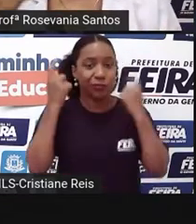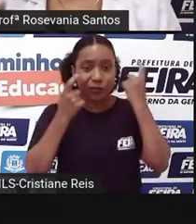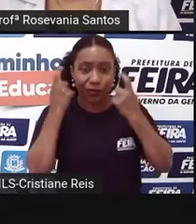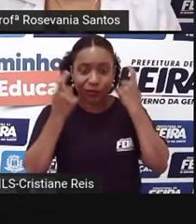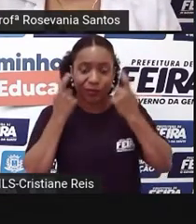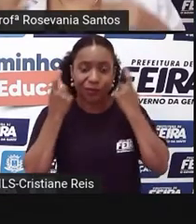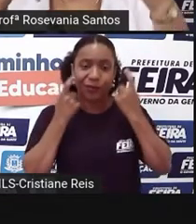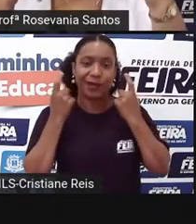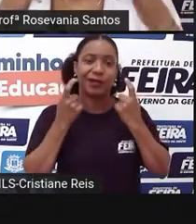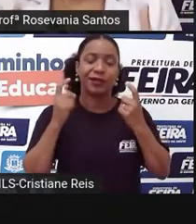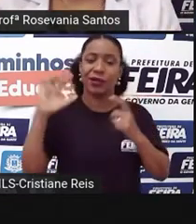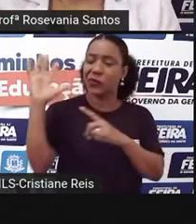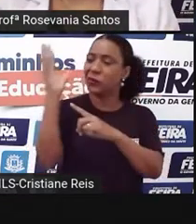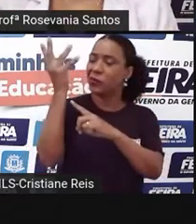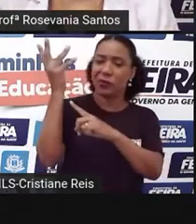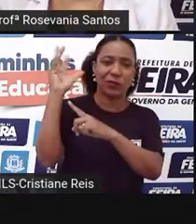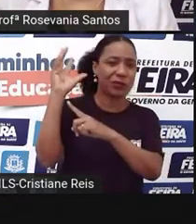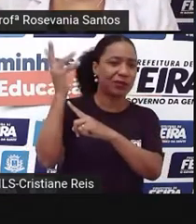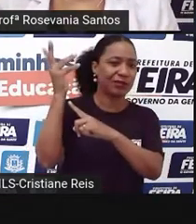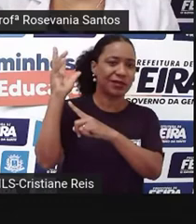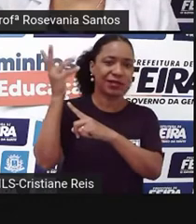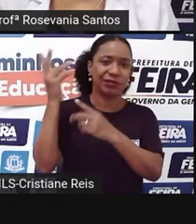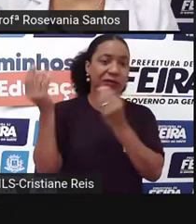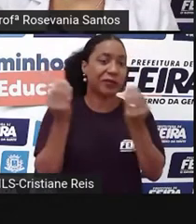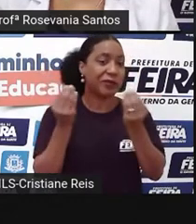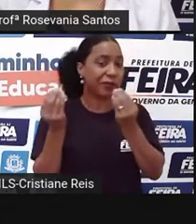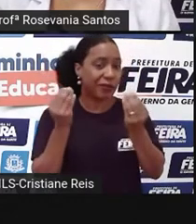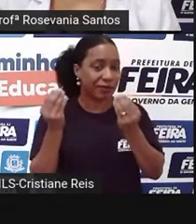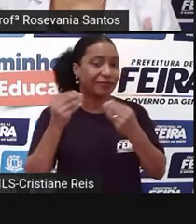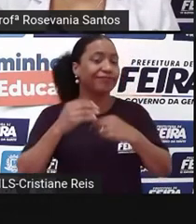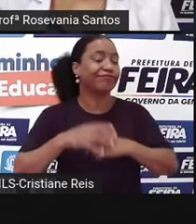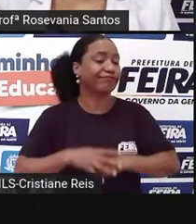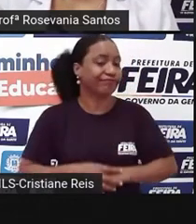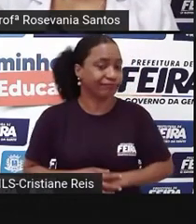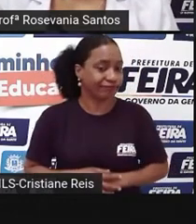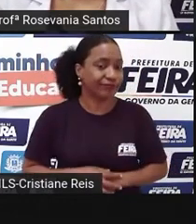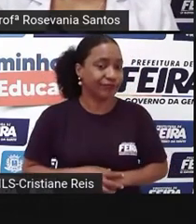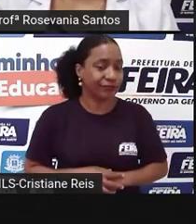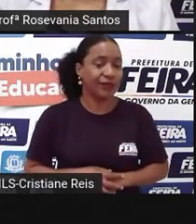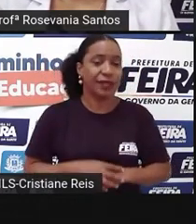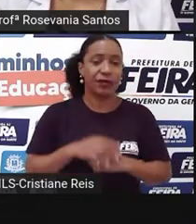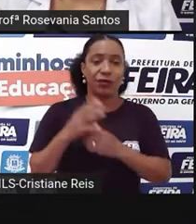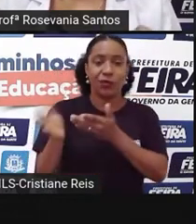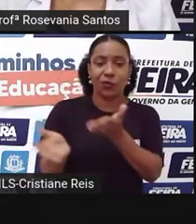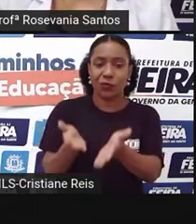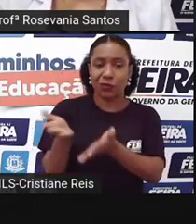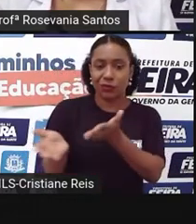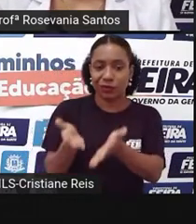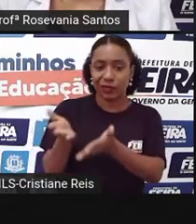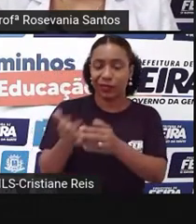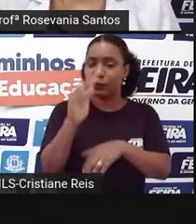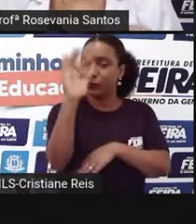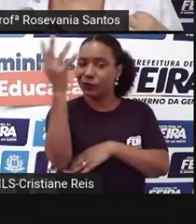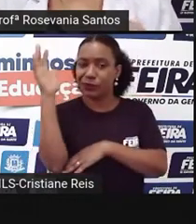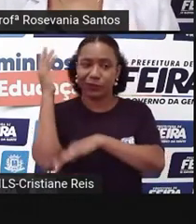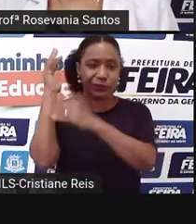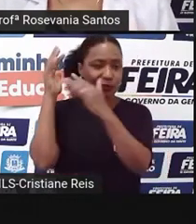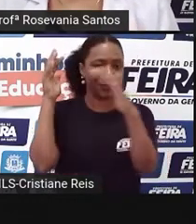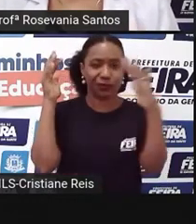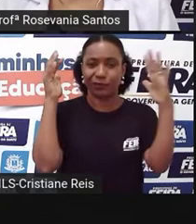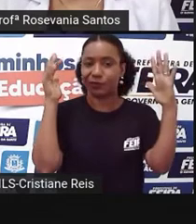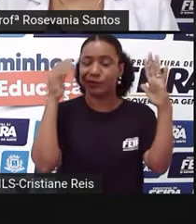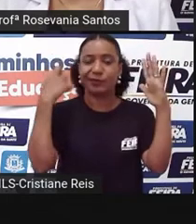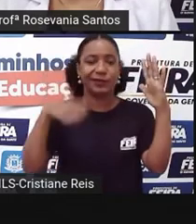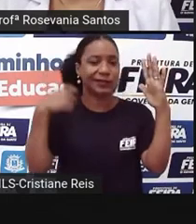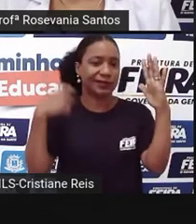exatamente essa questão do cuidado que se deve ter com a floresta amazônica. E essa